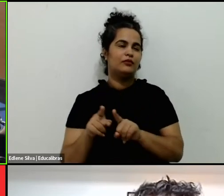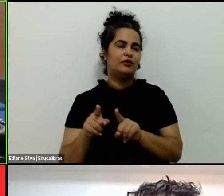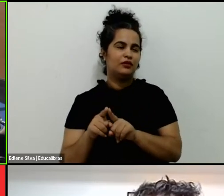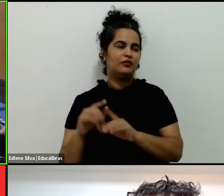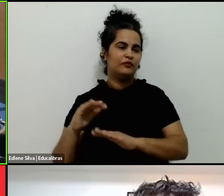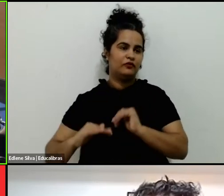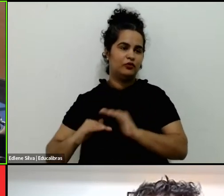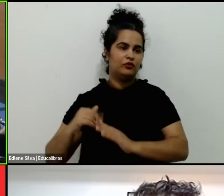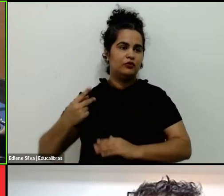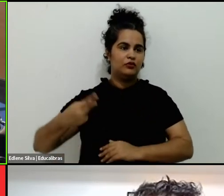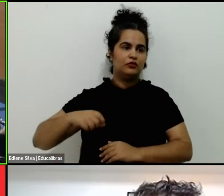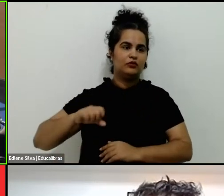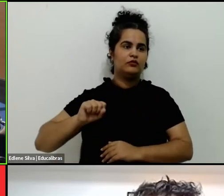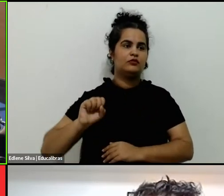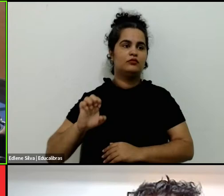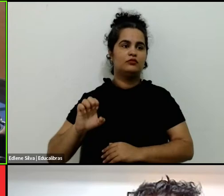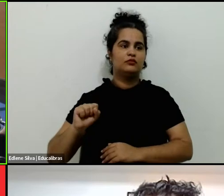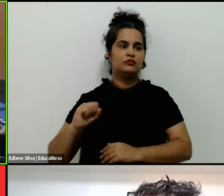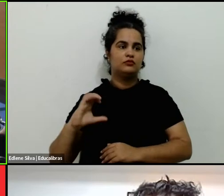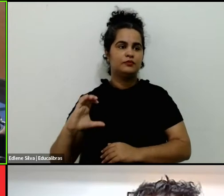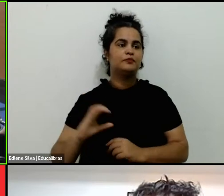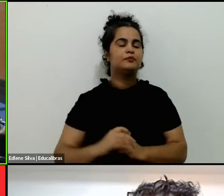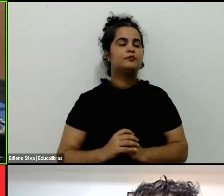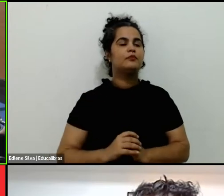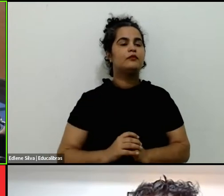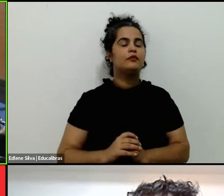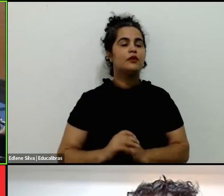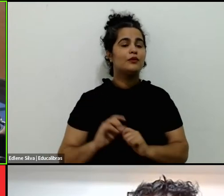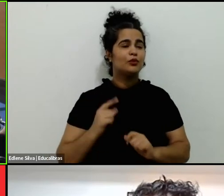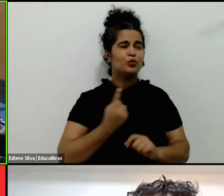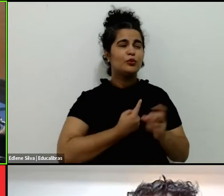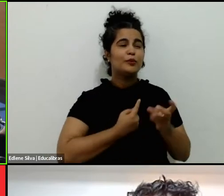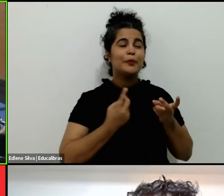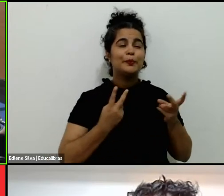A questão é a seguinte, a gente tem notado que